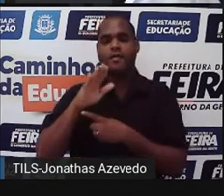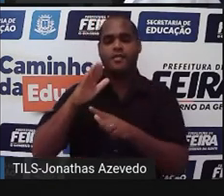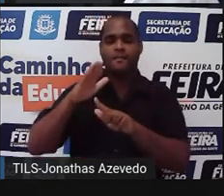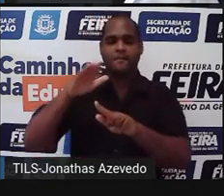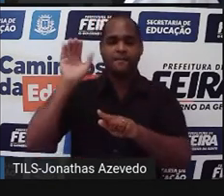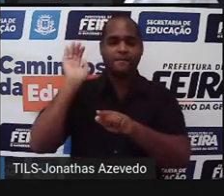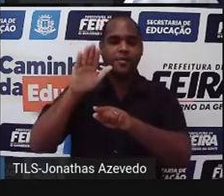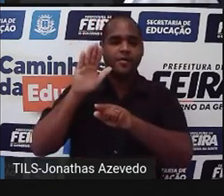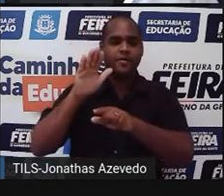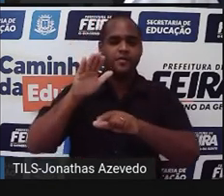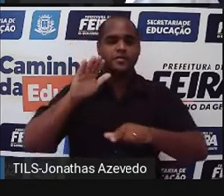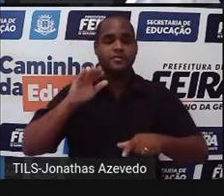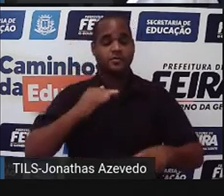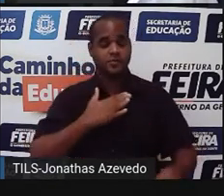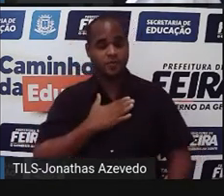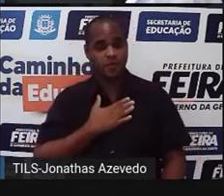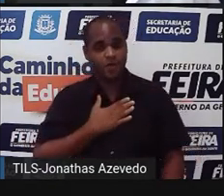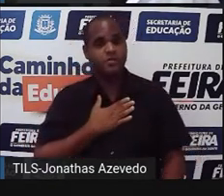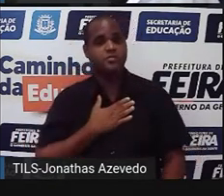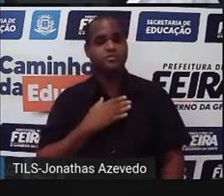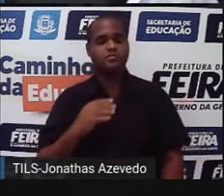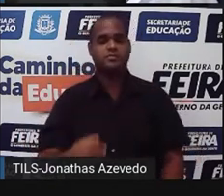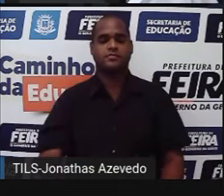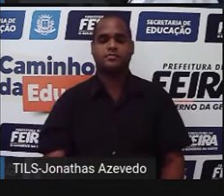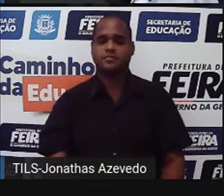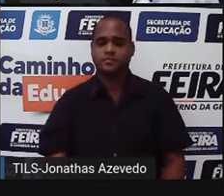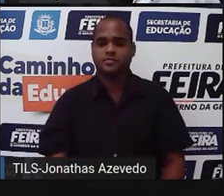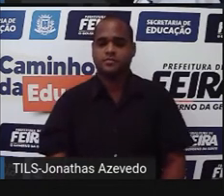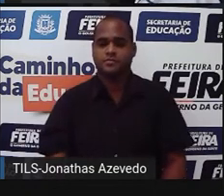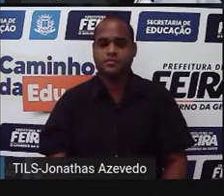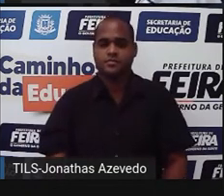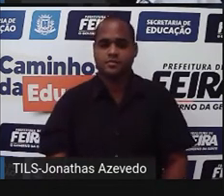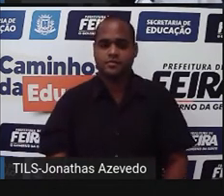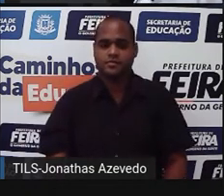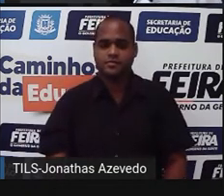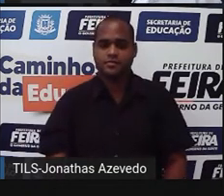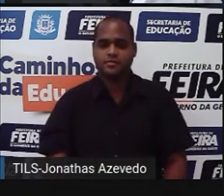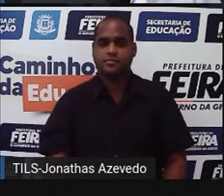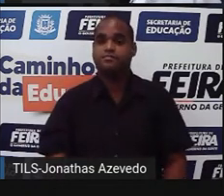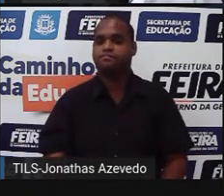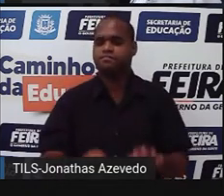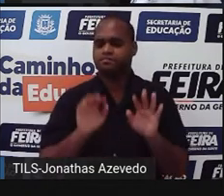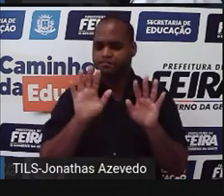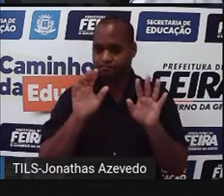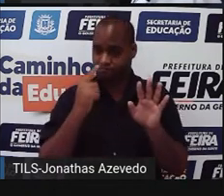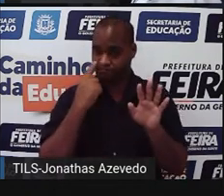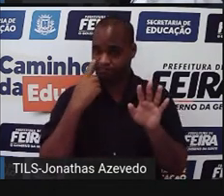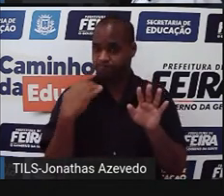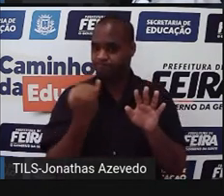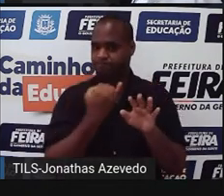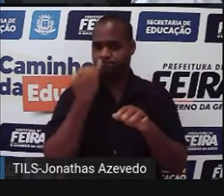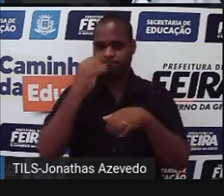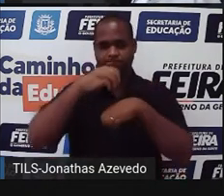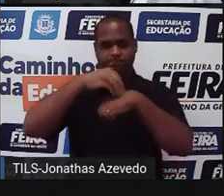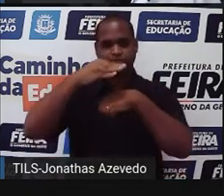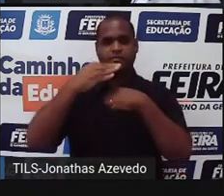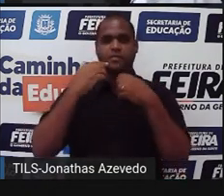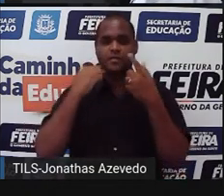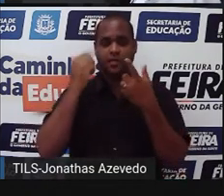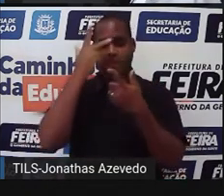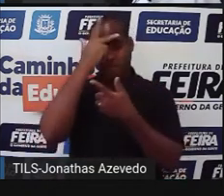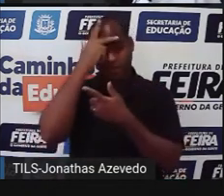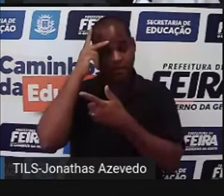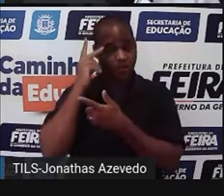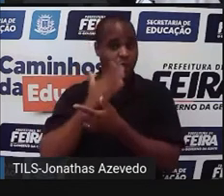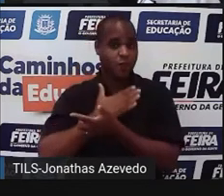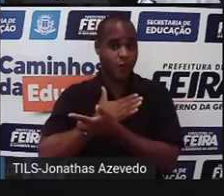as pessoas que gostam de vôlei, tá bom? Mas tem um detalhe. Tem pessoas que gostam